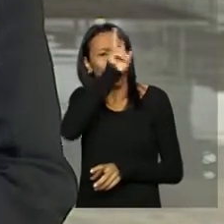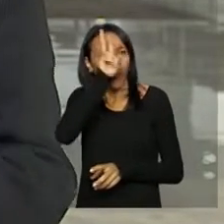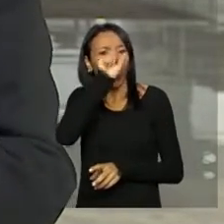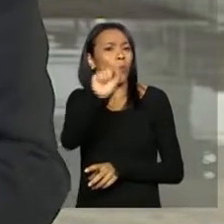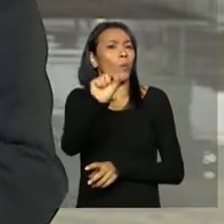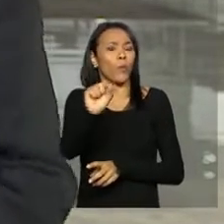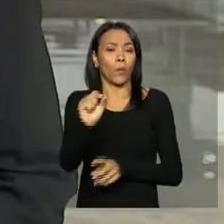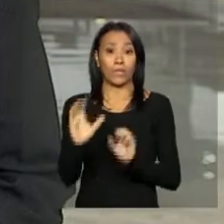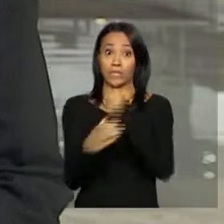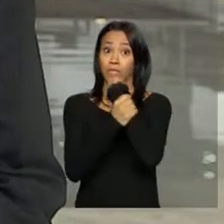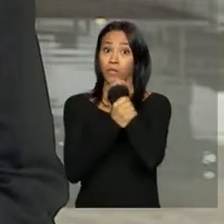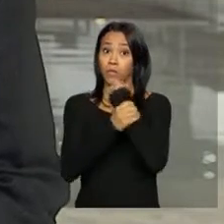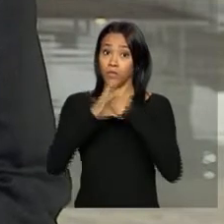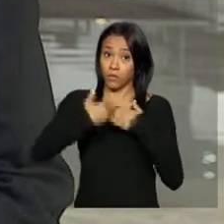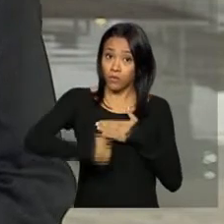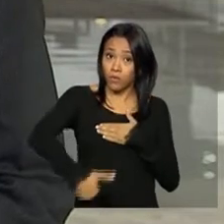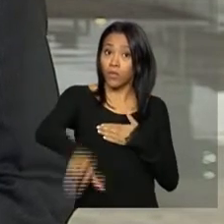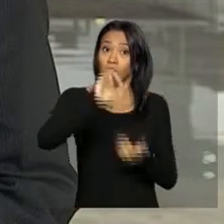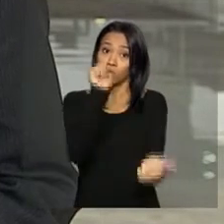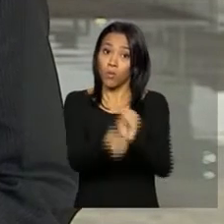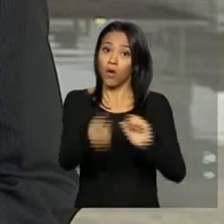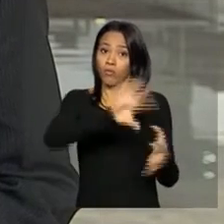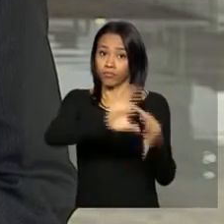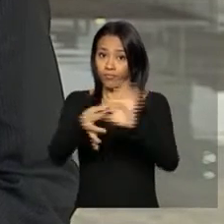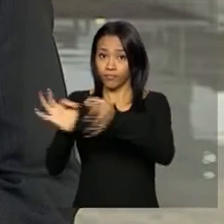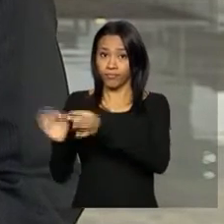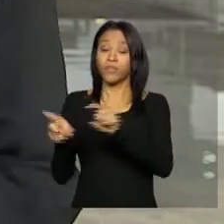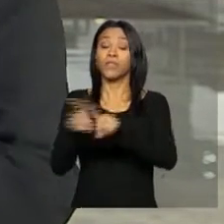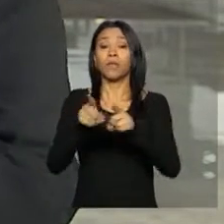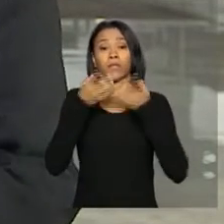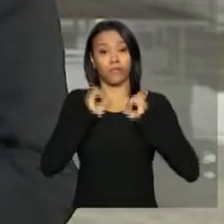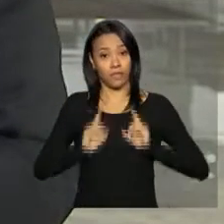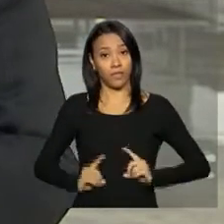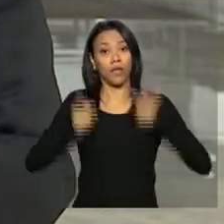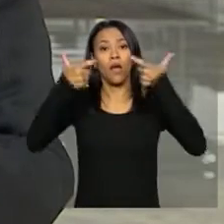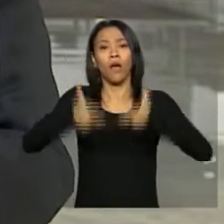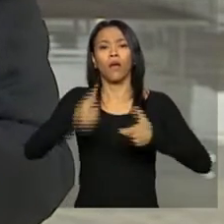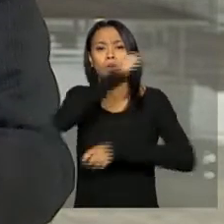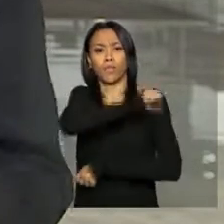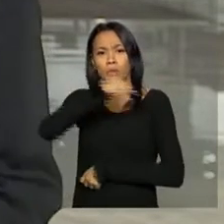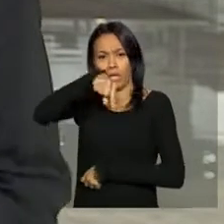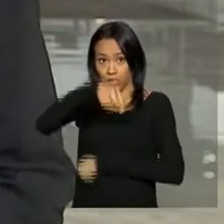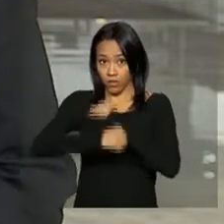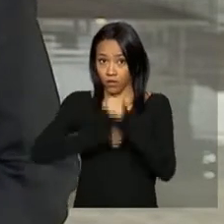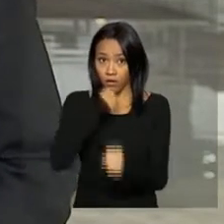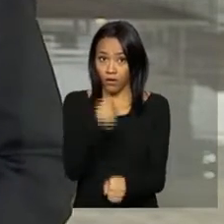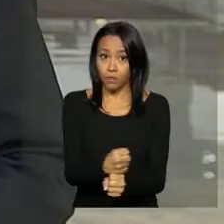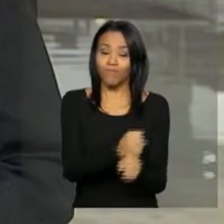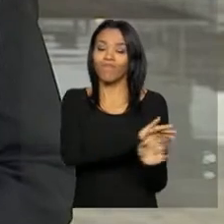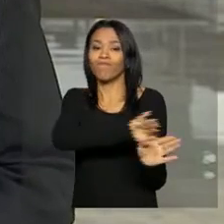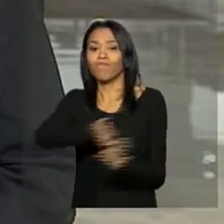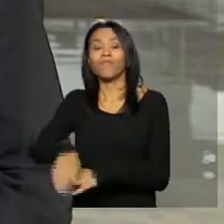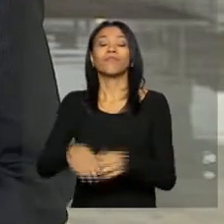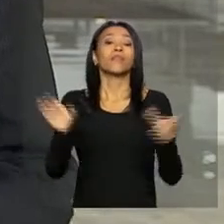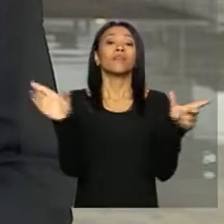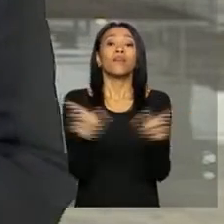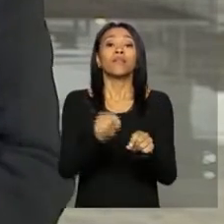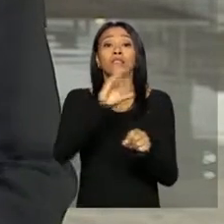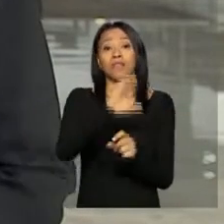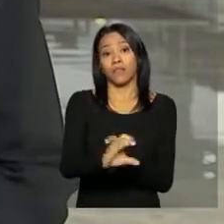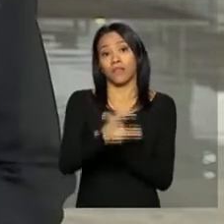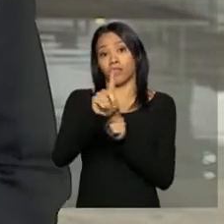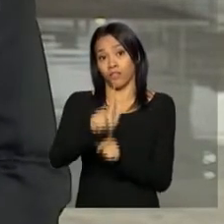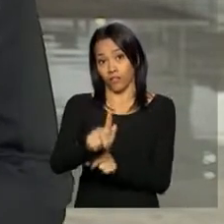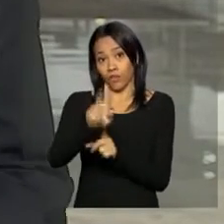segurança durante os Jogos Olímpicos e Paralímpicos no Rio de Janeiro este ano. Sobre a Controladoria Geral da União,